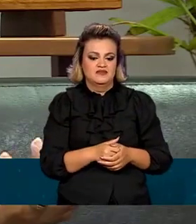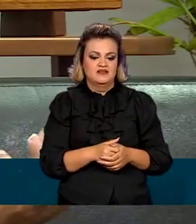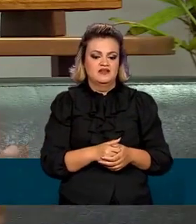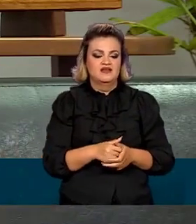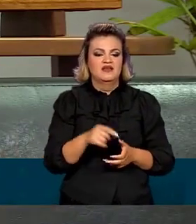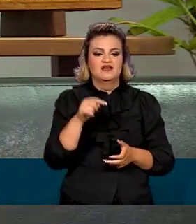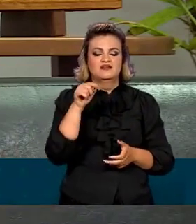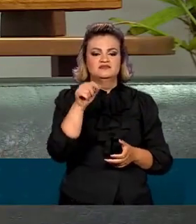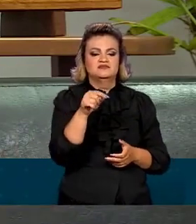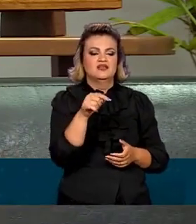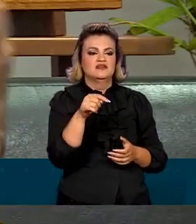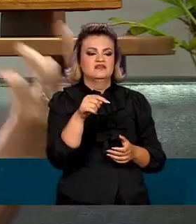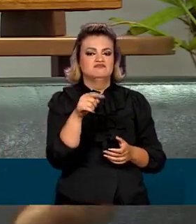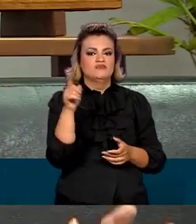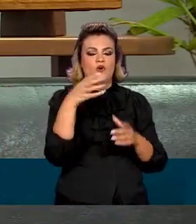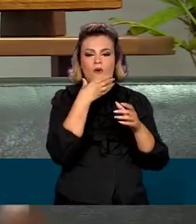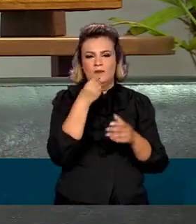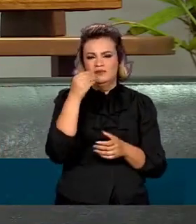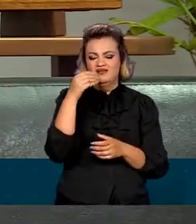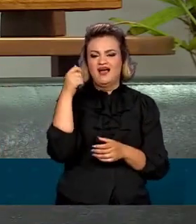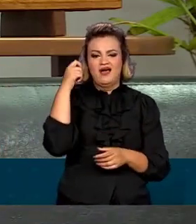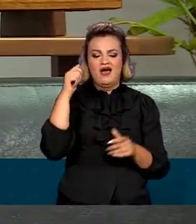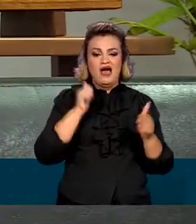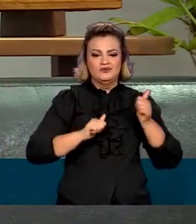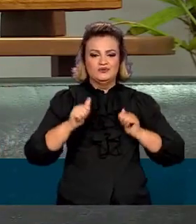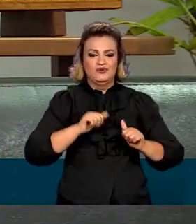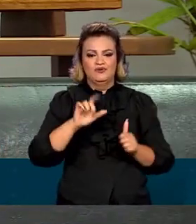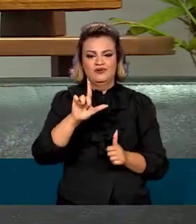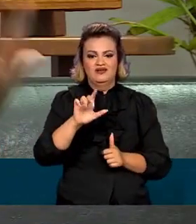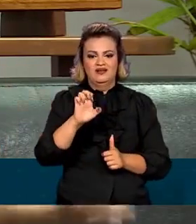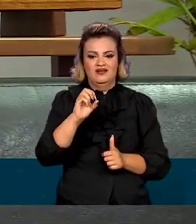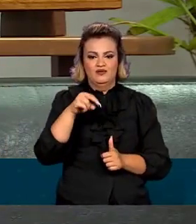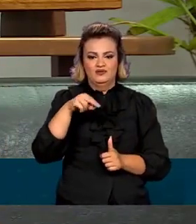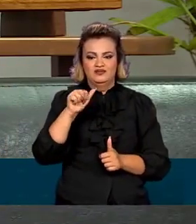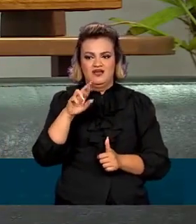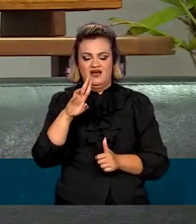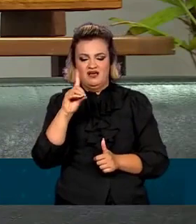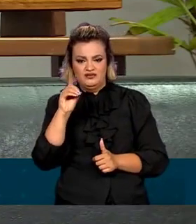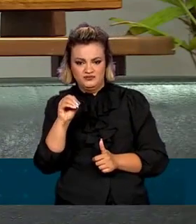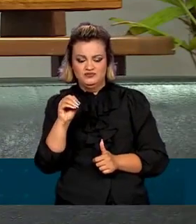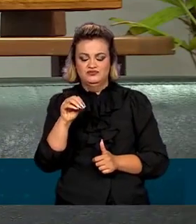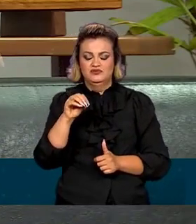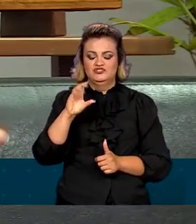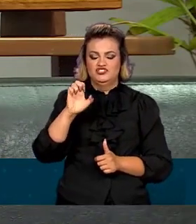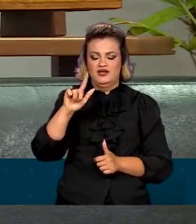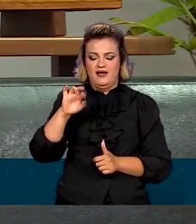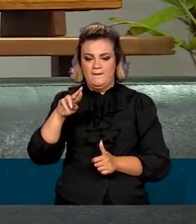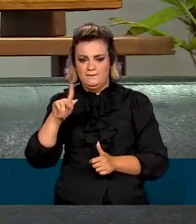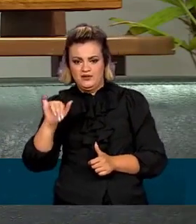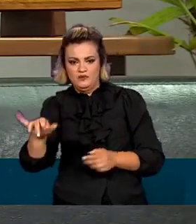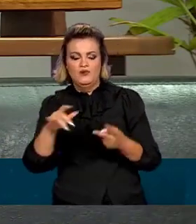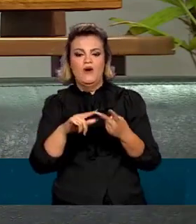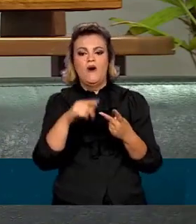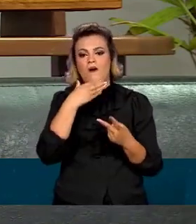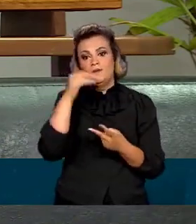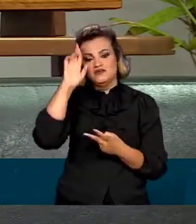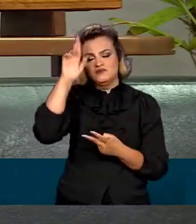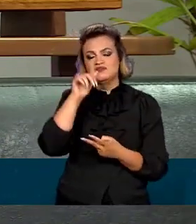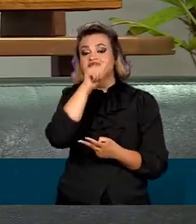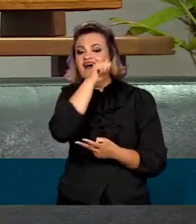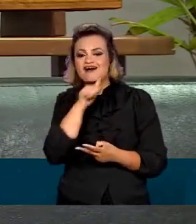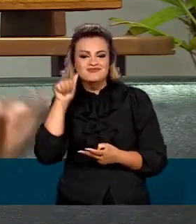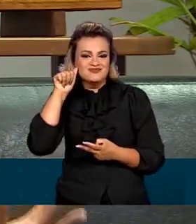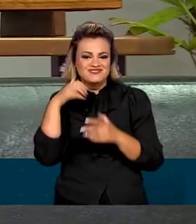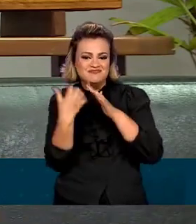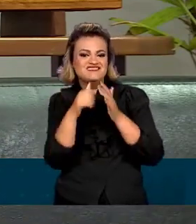fundação do Leonardo DiCaprio quanto a fundação do dono da Amazon também está se dispondo. E estamos